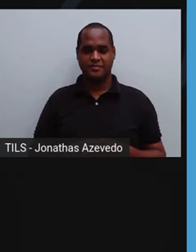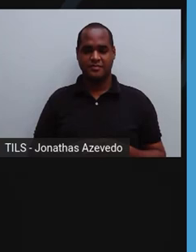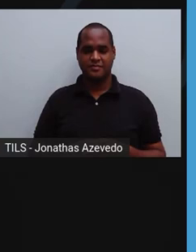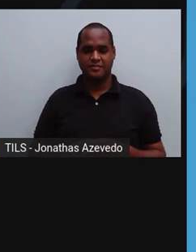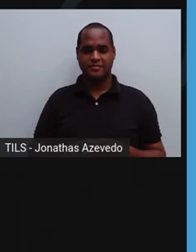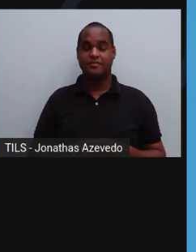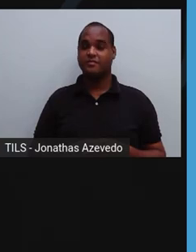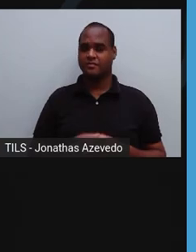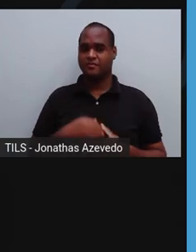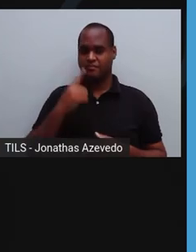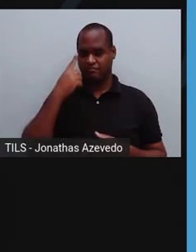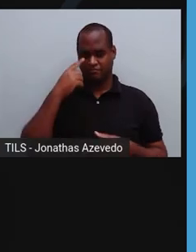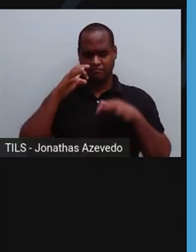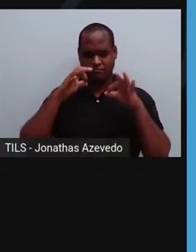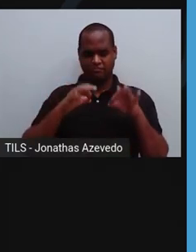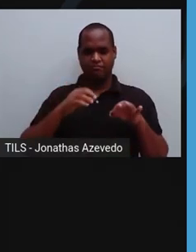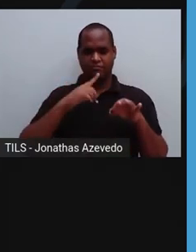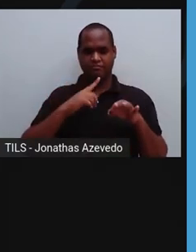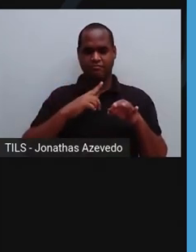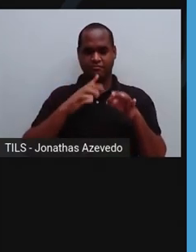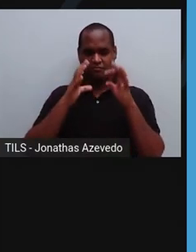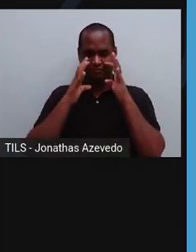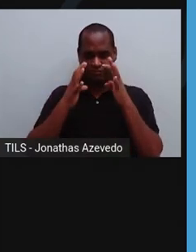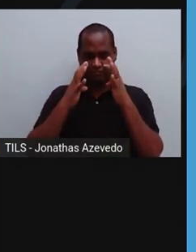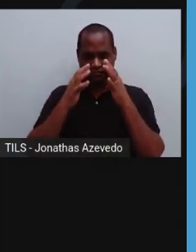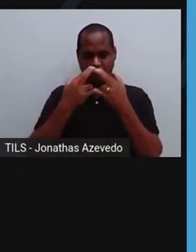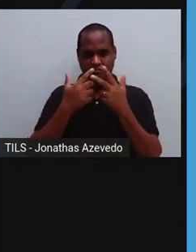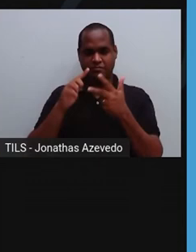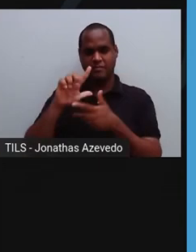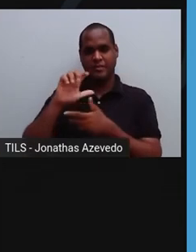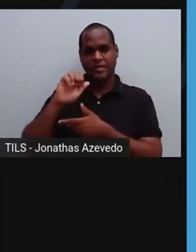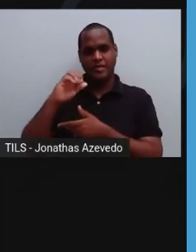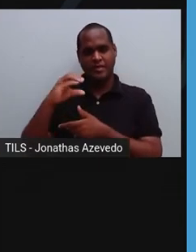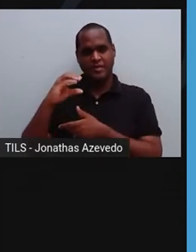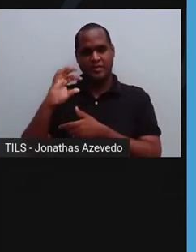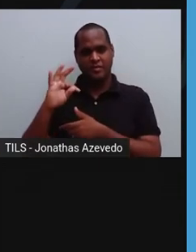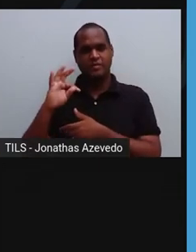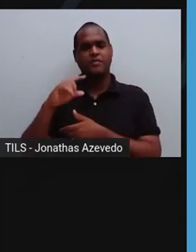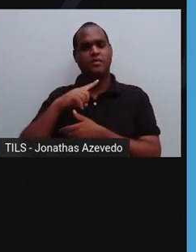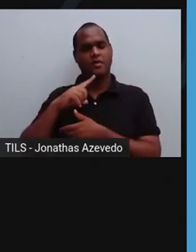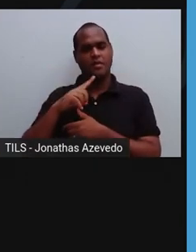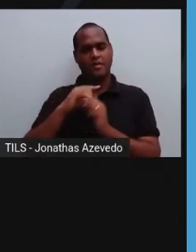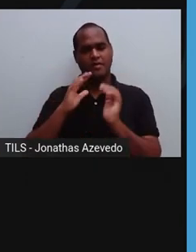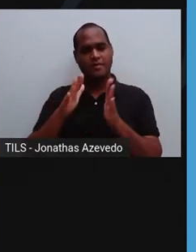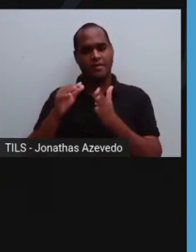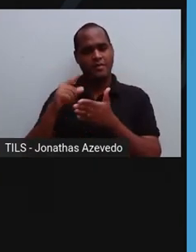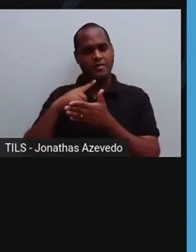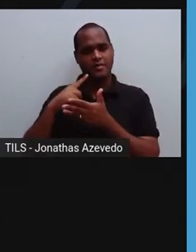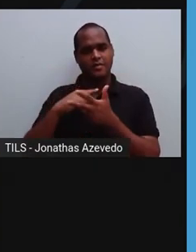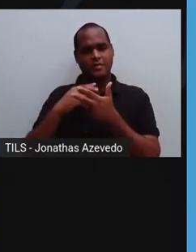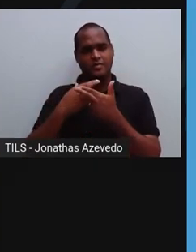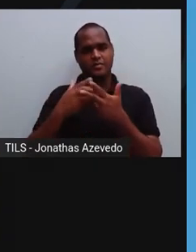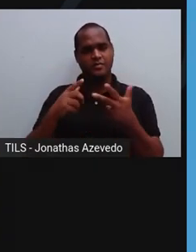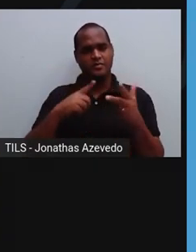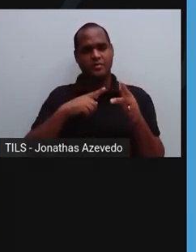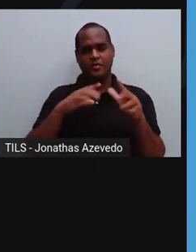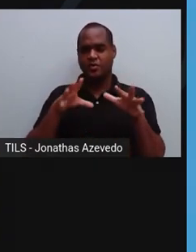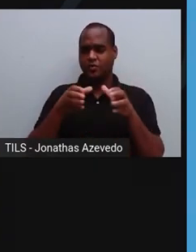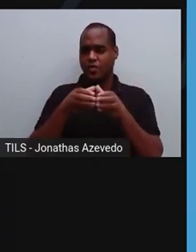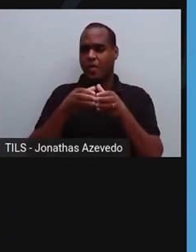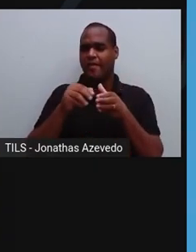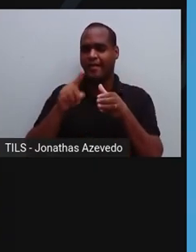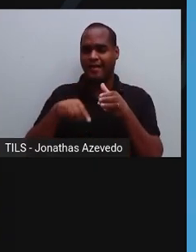Você certamente já ouviu falar dos lactobacilos. Pois bem, os lactobacilos são um grupo de